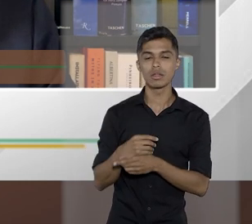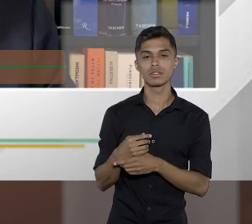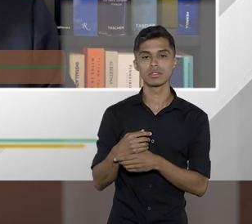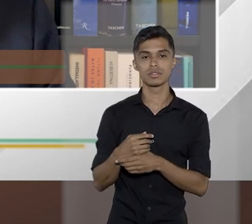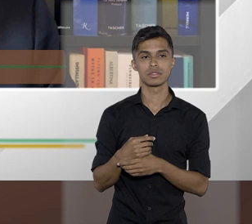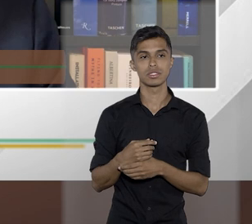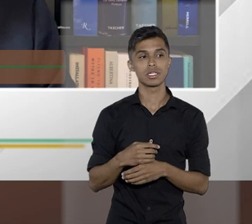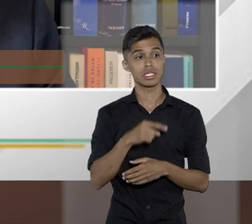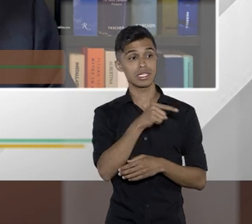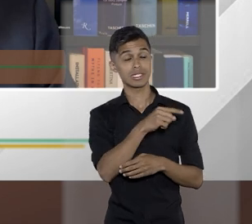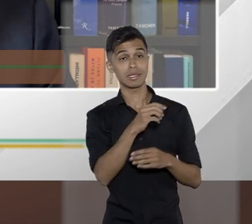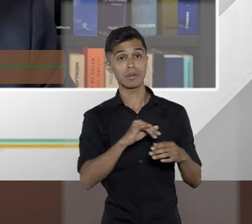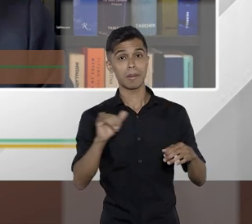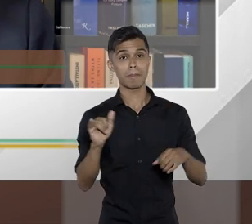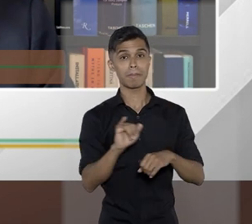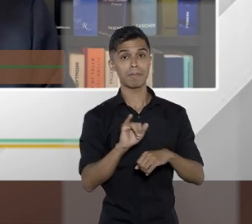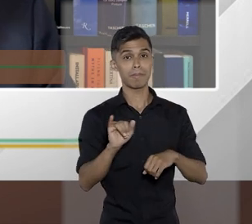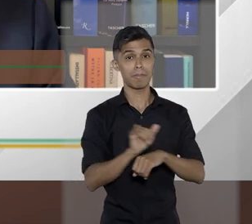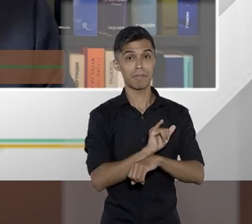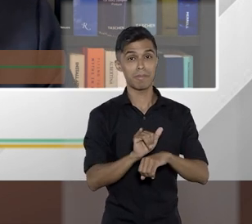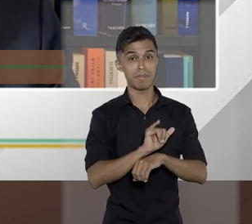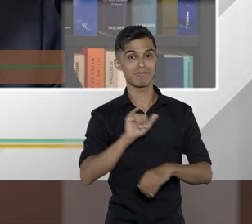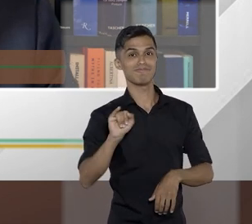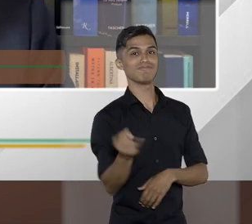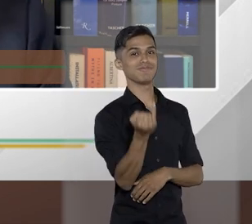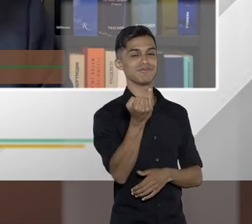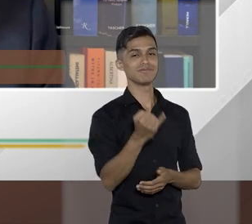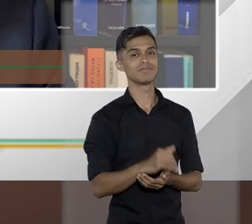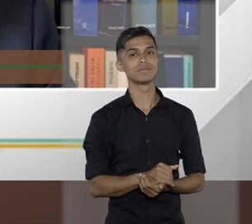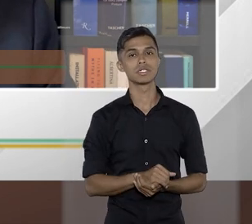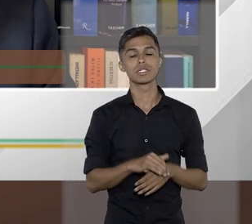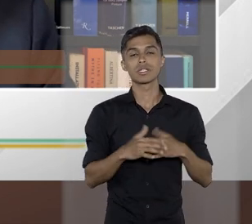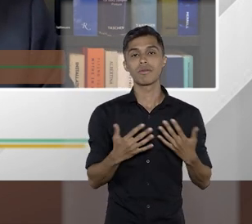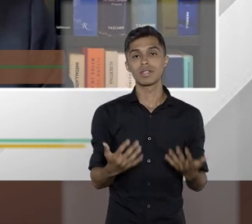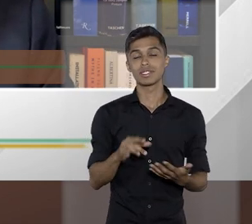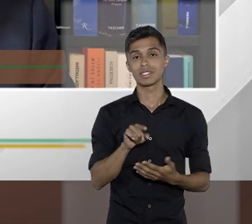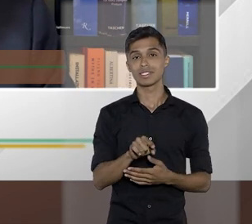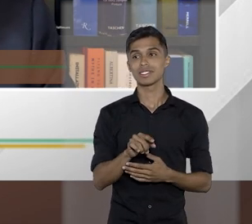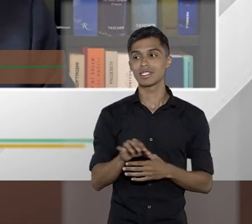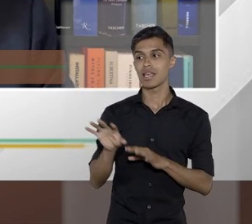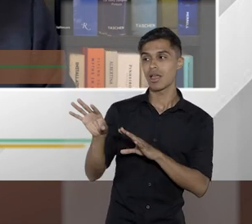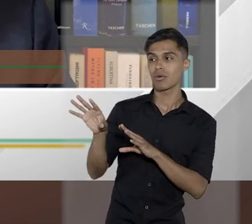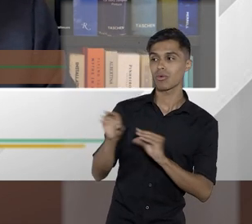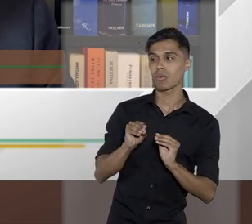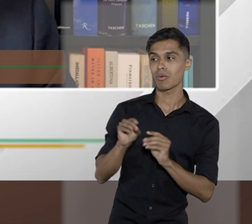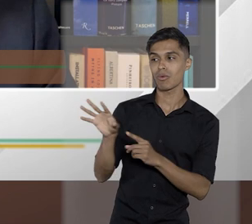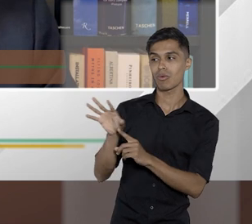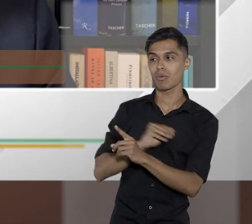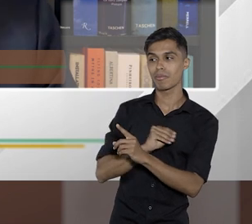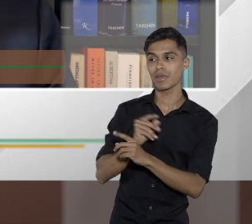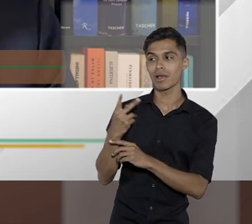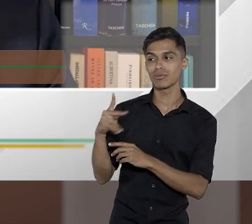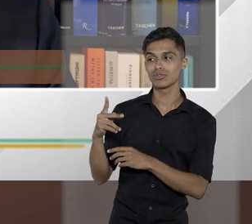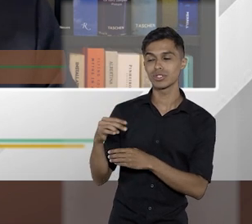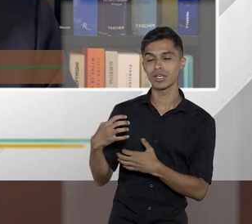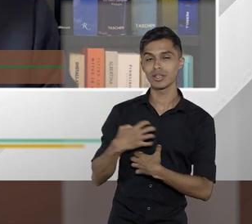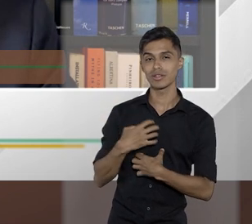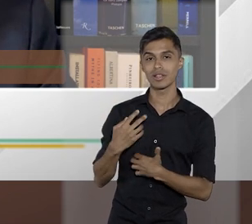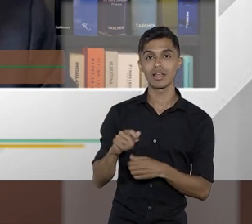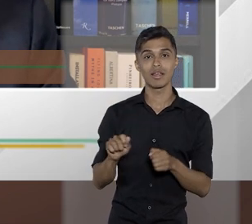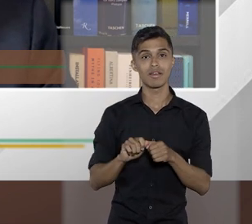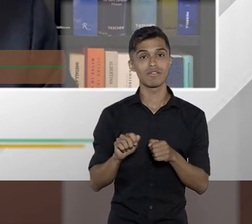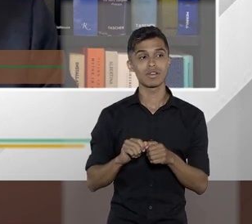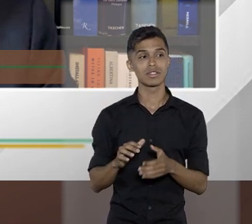detrimento de outras. E você consegue, por essa via indireta, copiar o processo produtivo, fazer